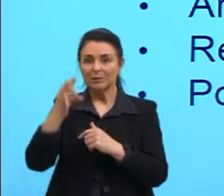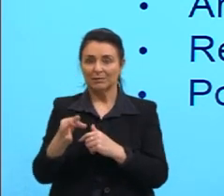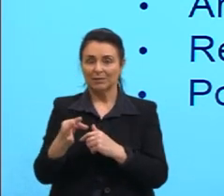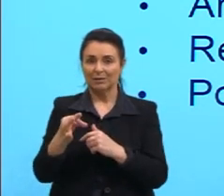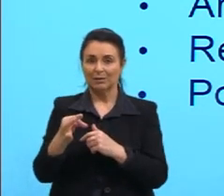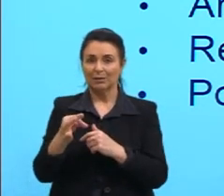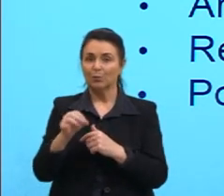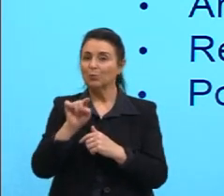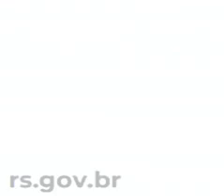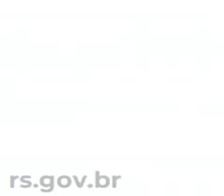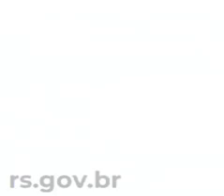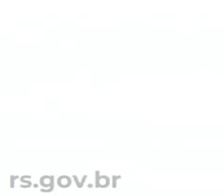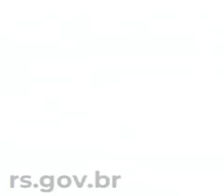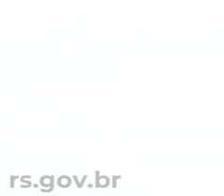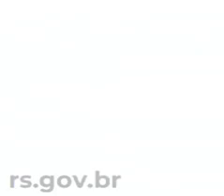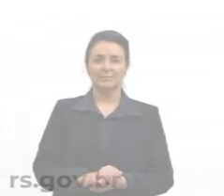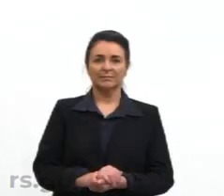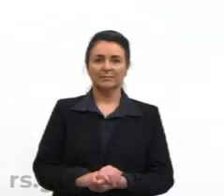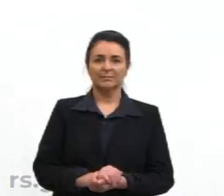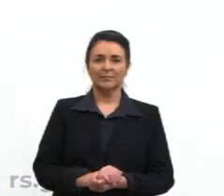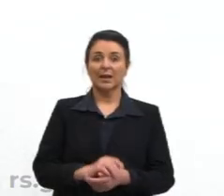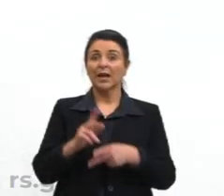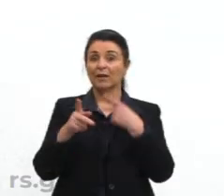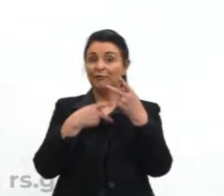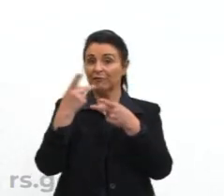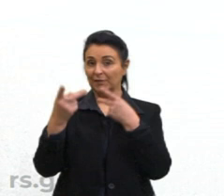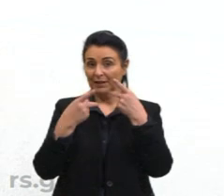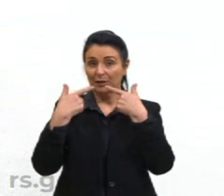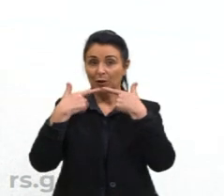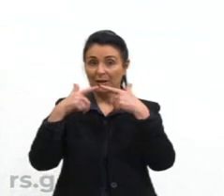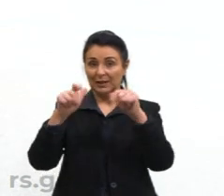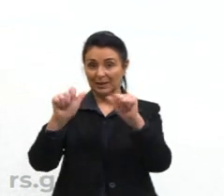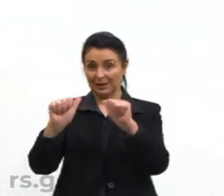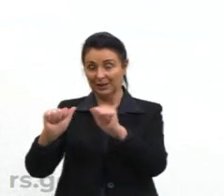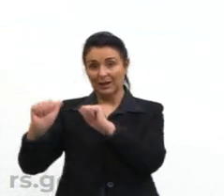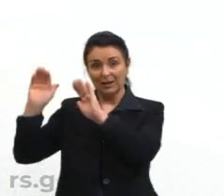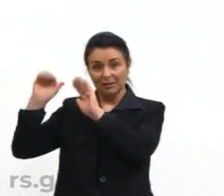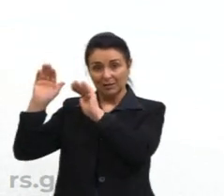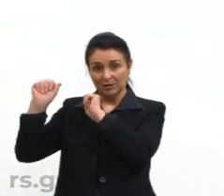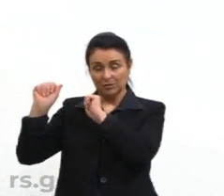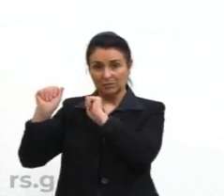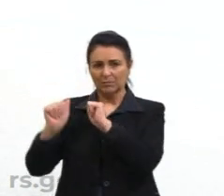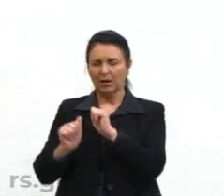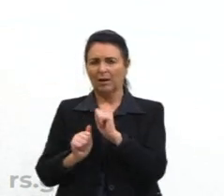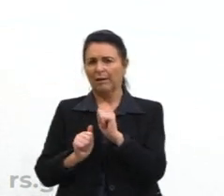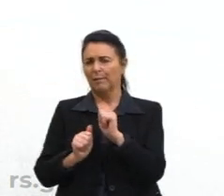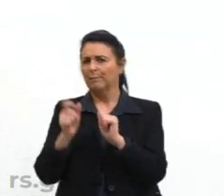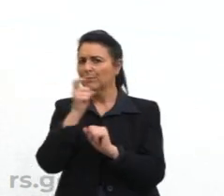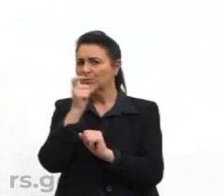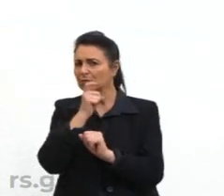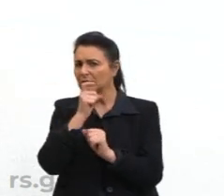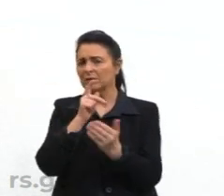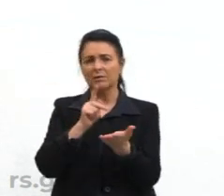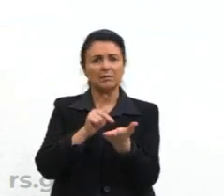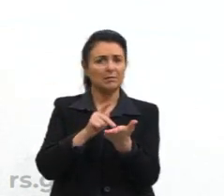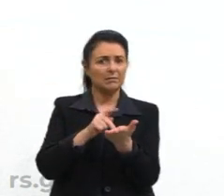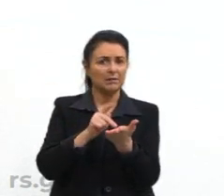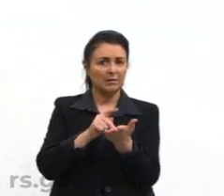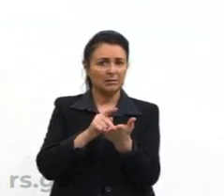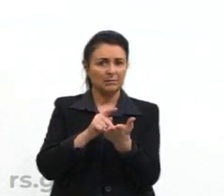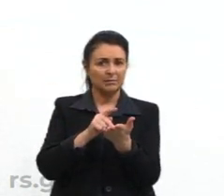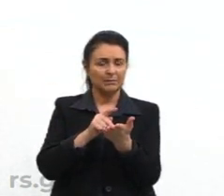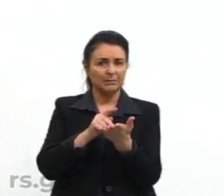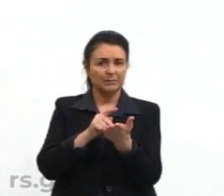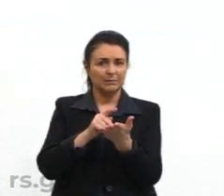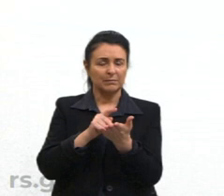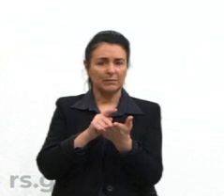que está sendo dito. Falando então da língua espanhola, mito ou verdade sobre essa afirmação?